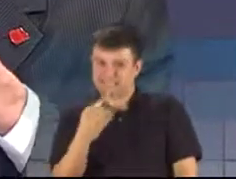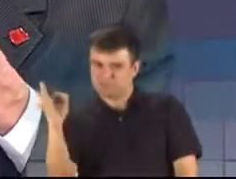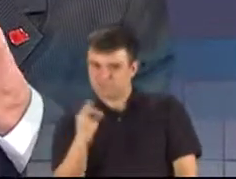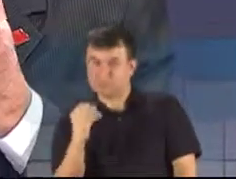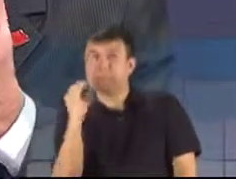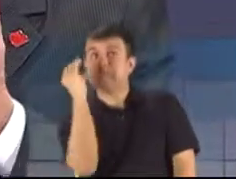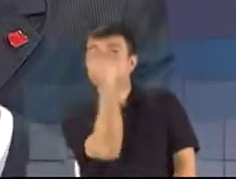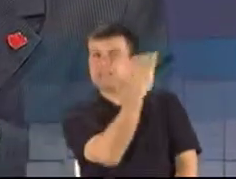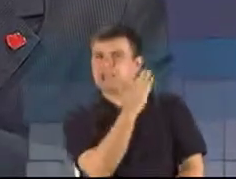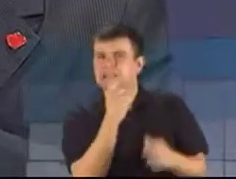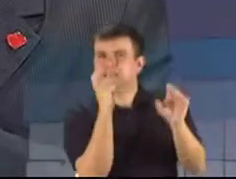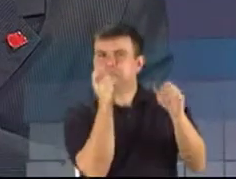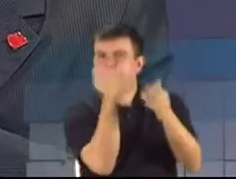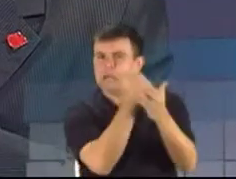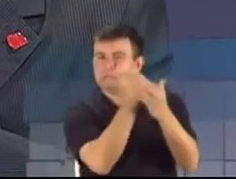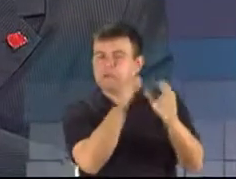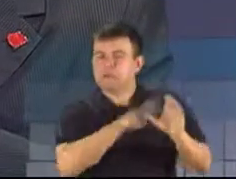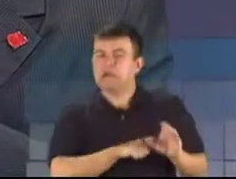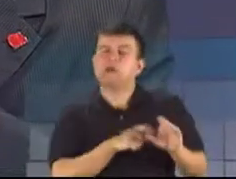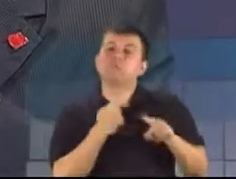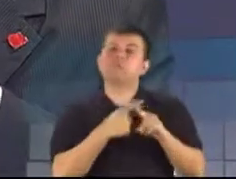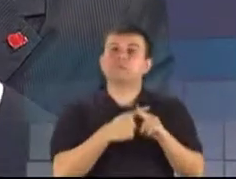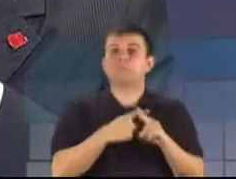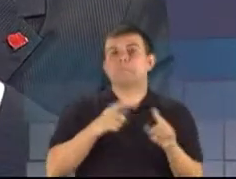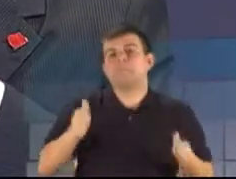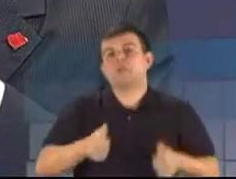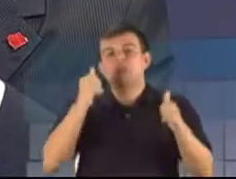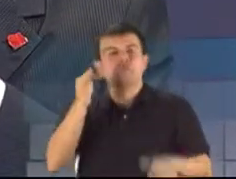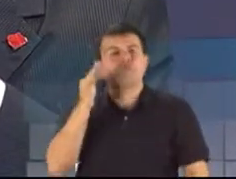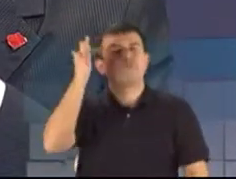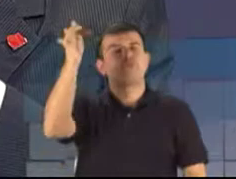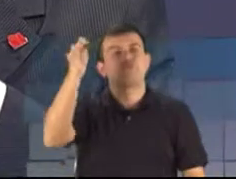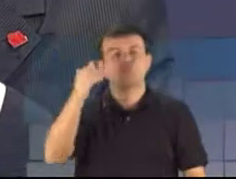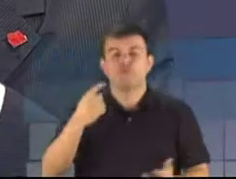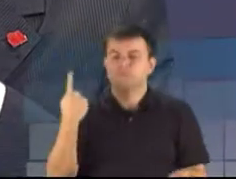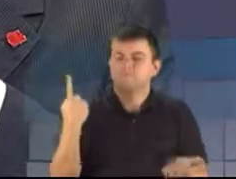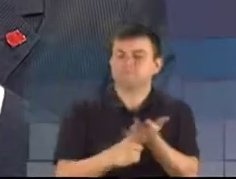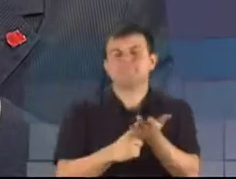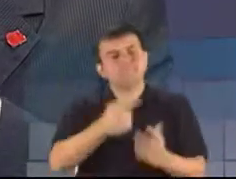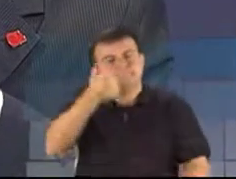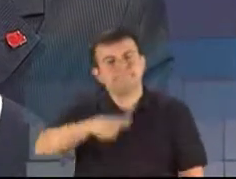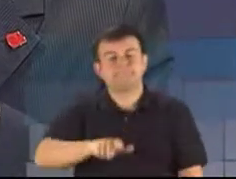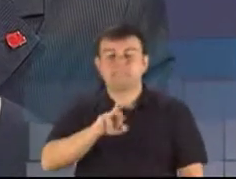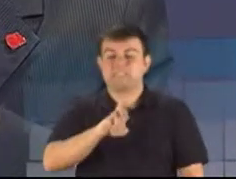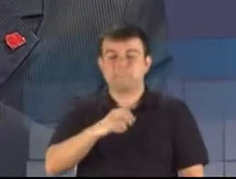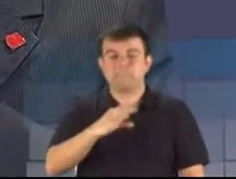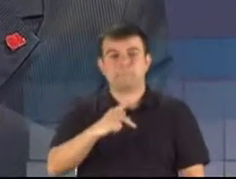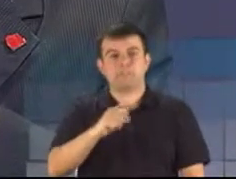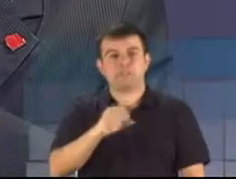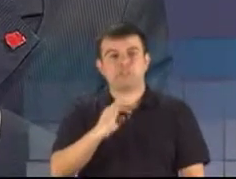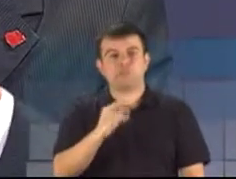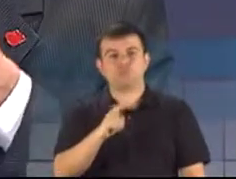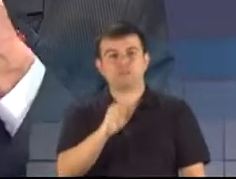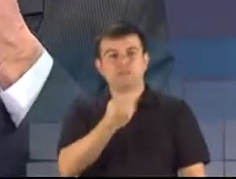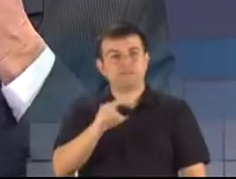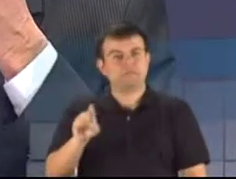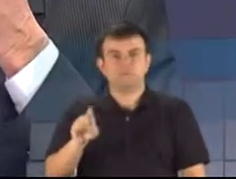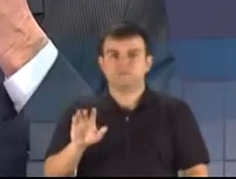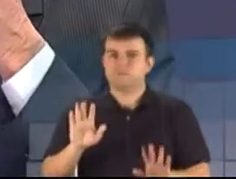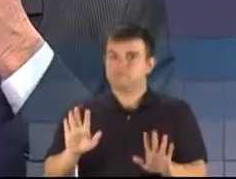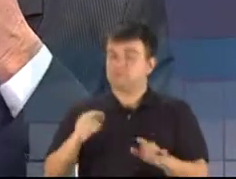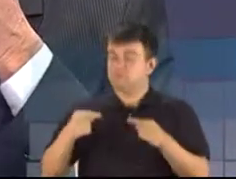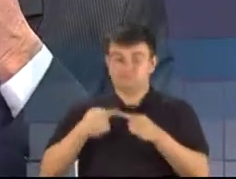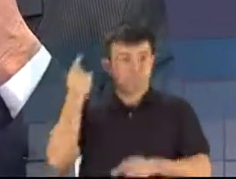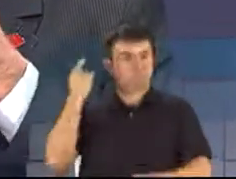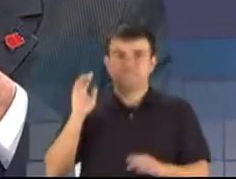tal de repactuação da dívida com a qual nós não concordamos. Nós concordamos, isto sim, que haja